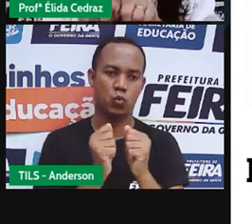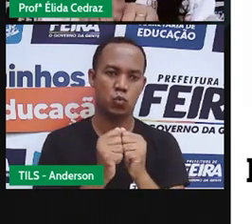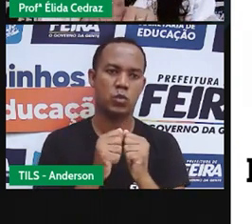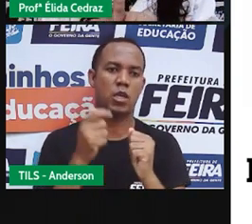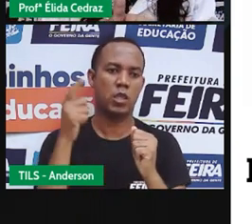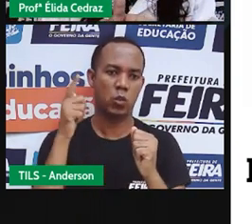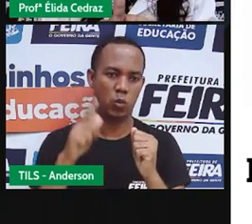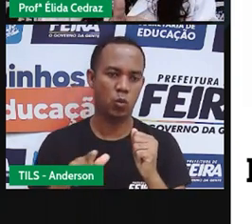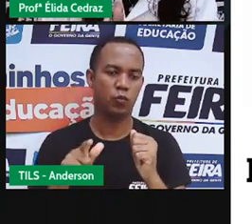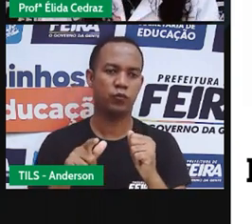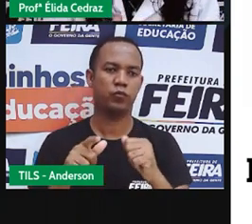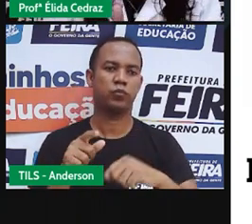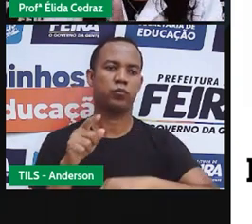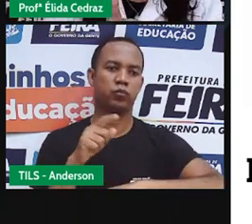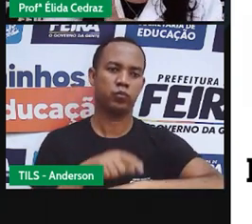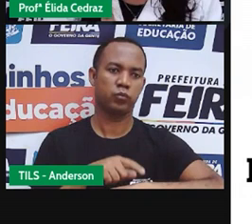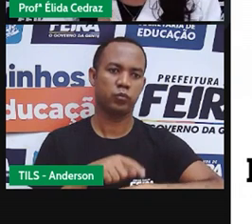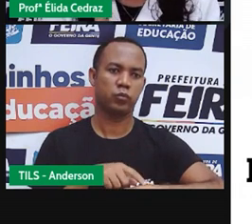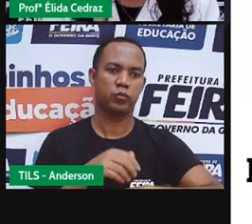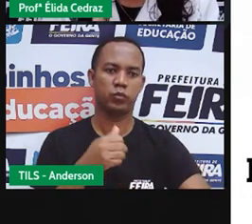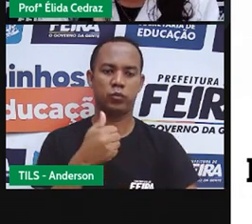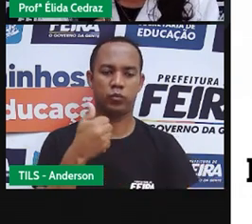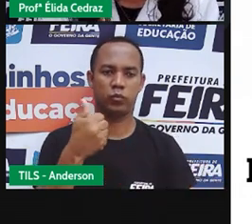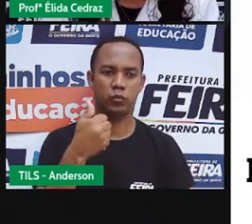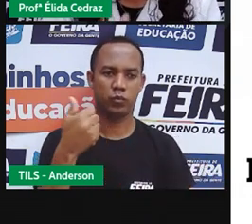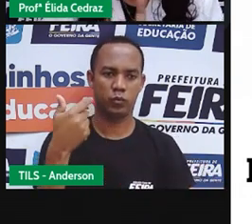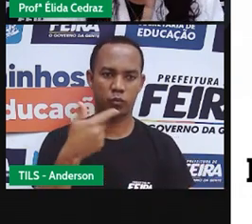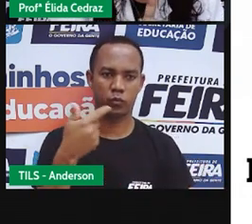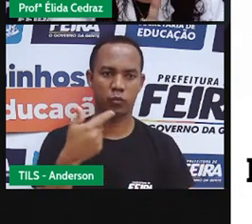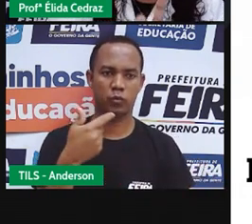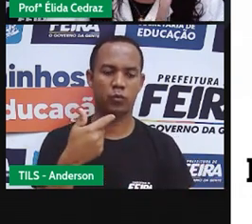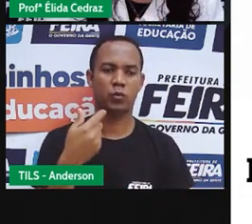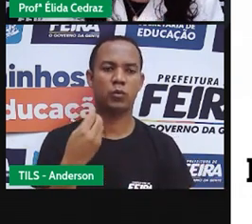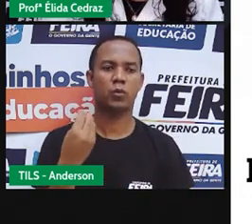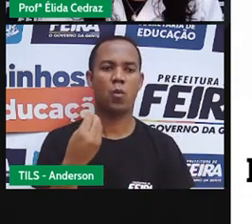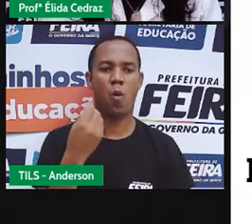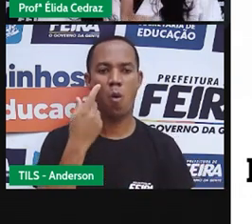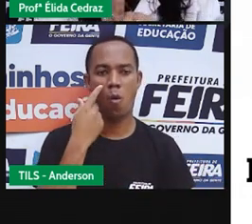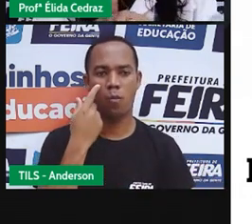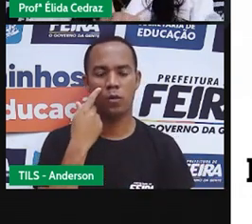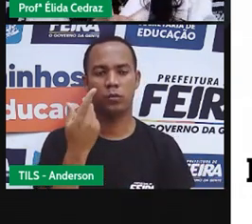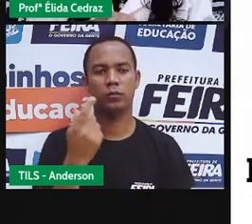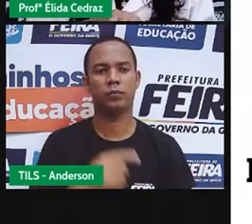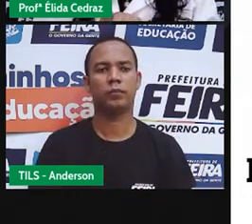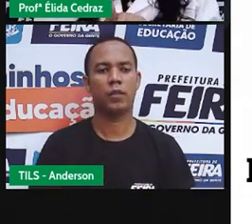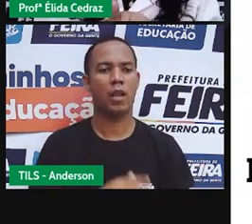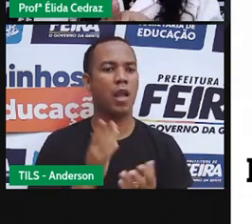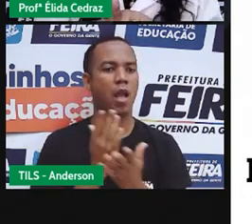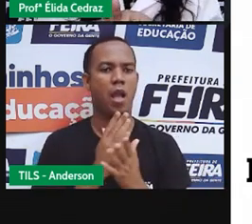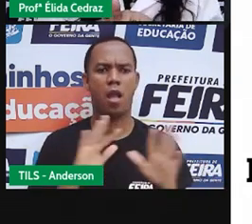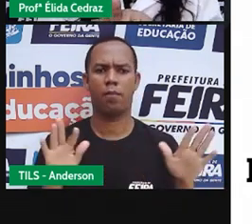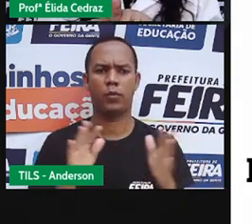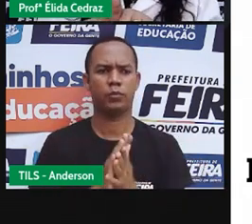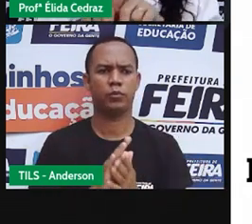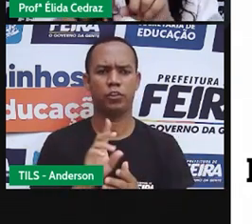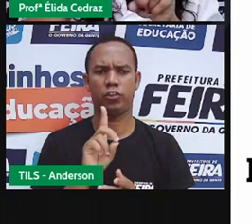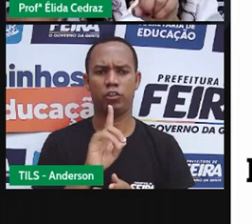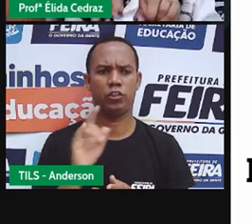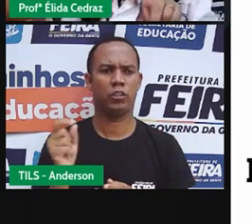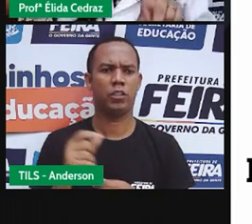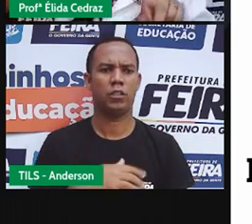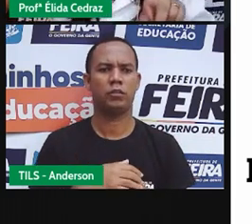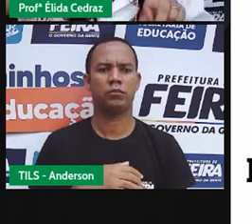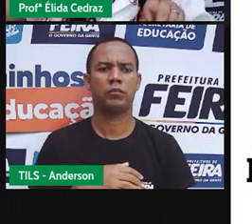novamente em cima do doze, que é vinte e quatro horas que tem um dia, acabou aquele dia